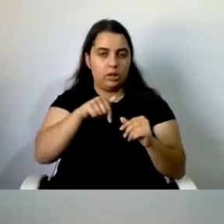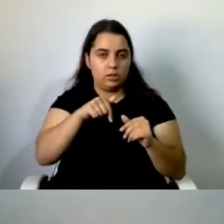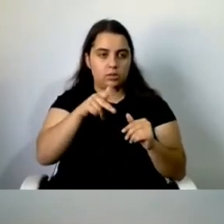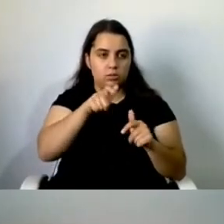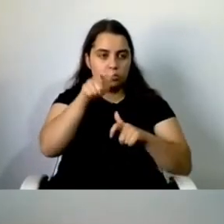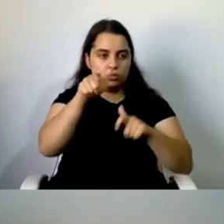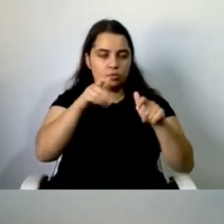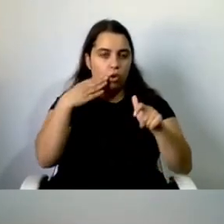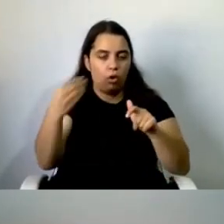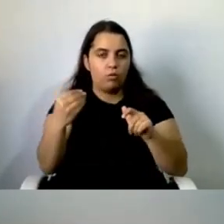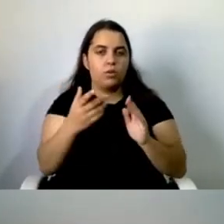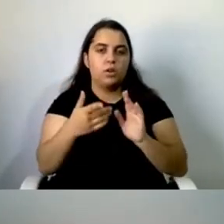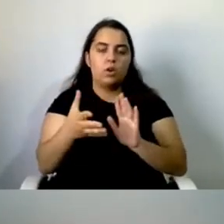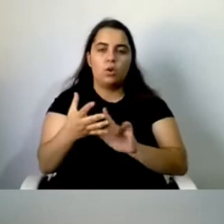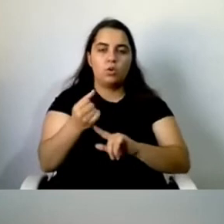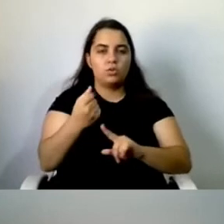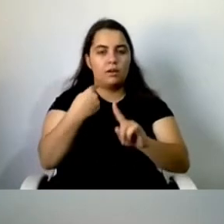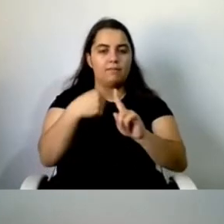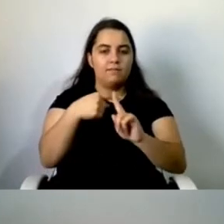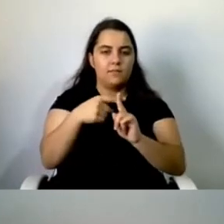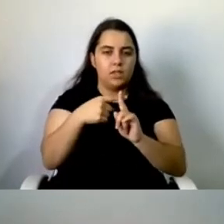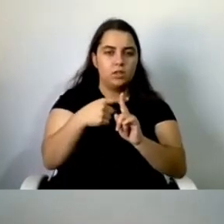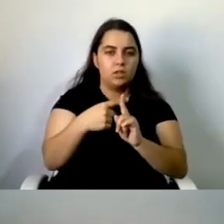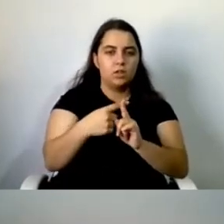apoio, com os sucessos que já se